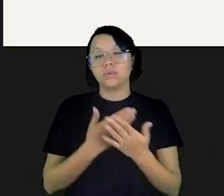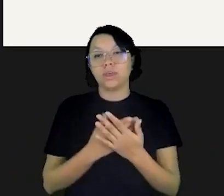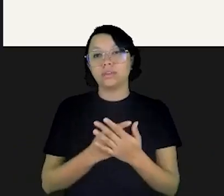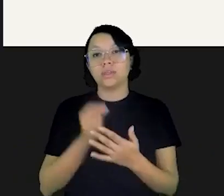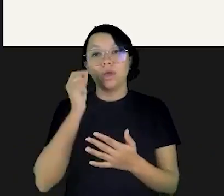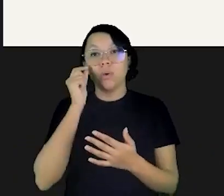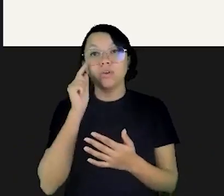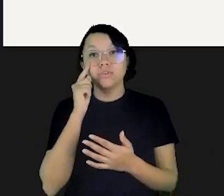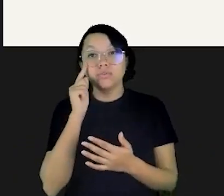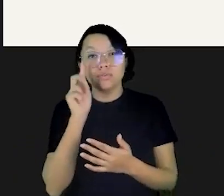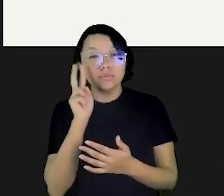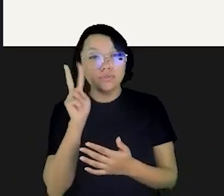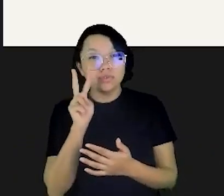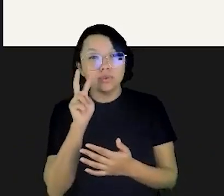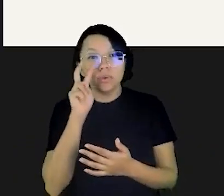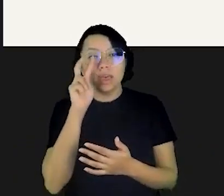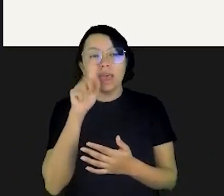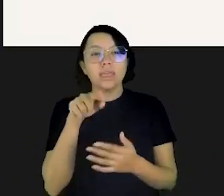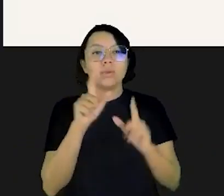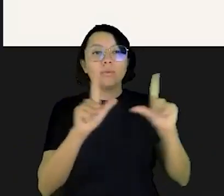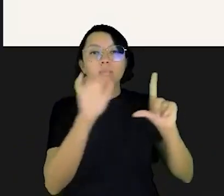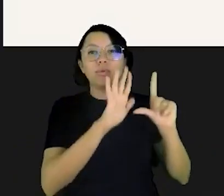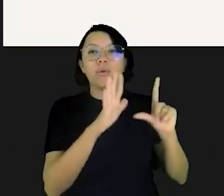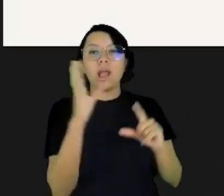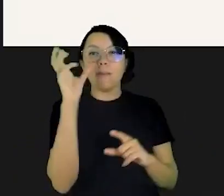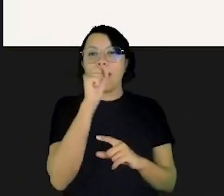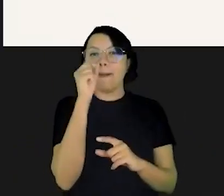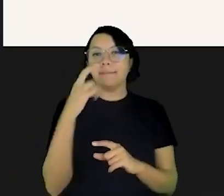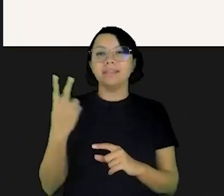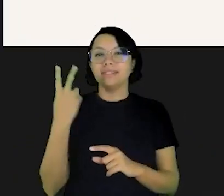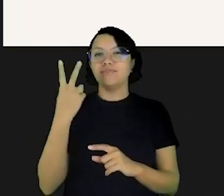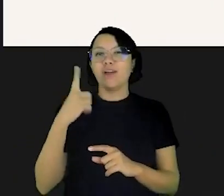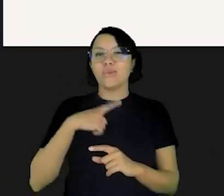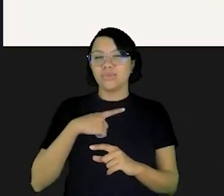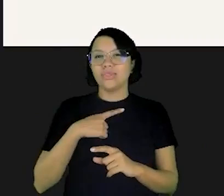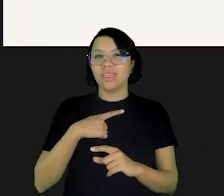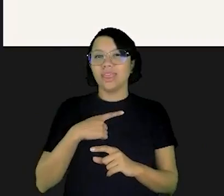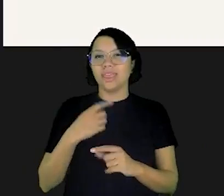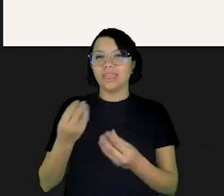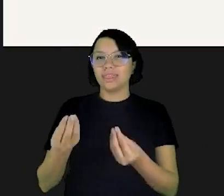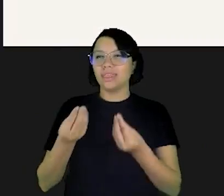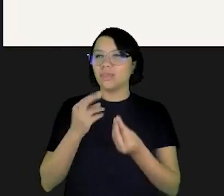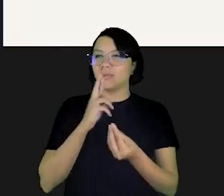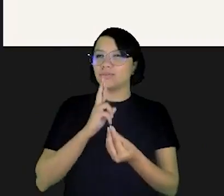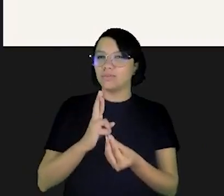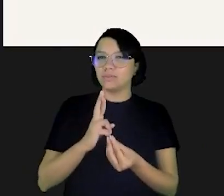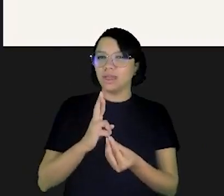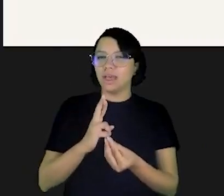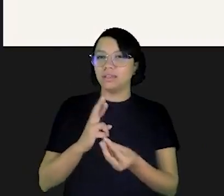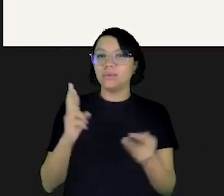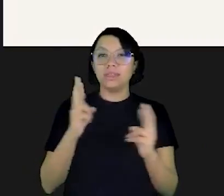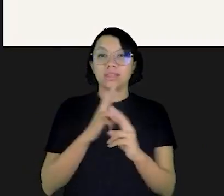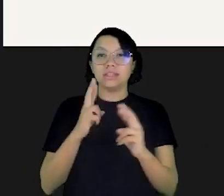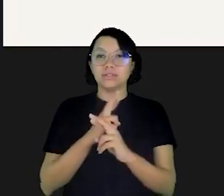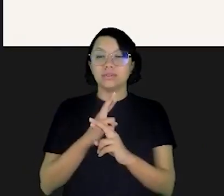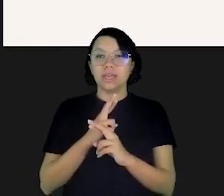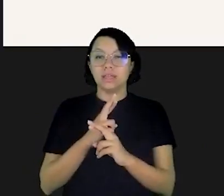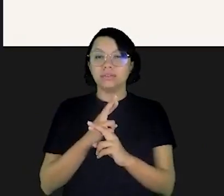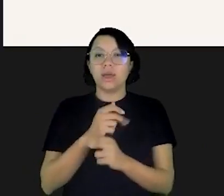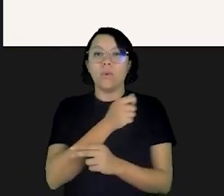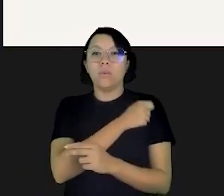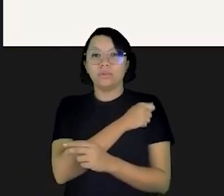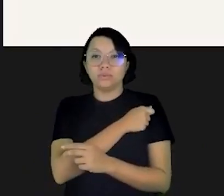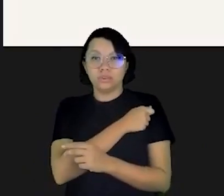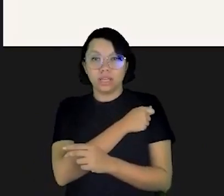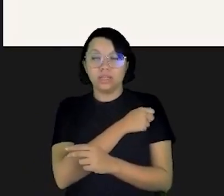e demais profissionais da educação e o a gente tem verificado é que o programa Aprender Valor tem trazido um melhor desempenho em